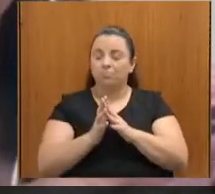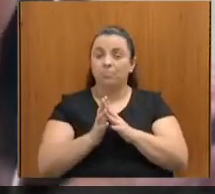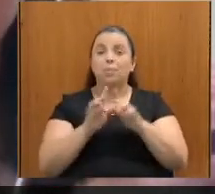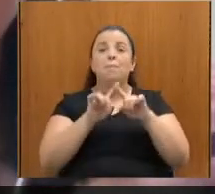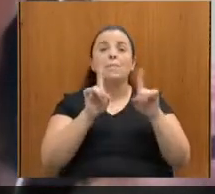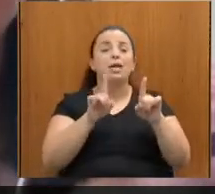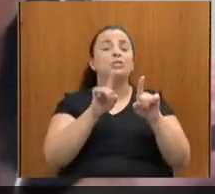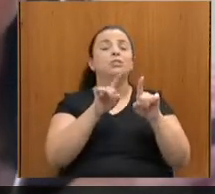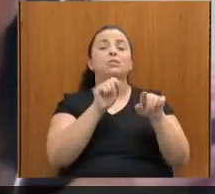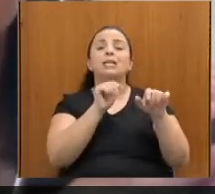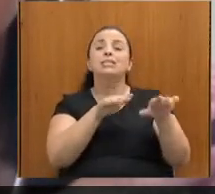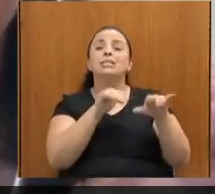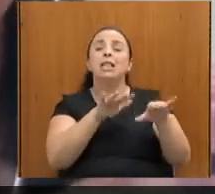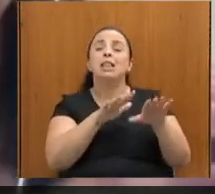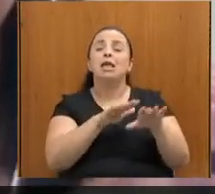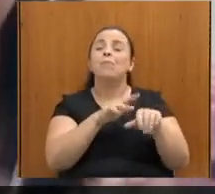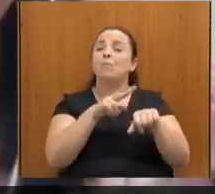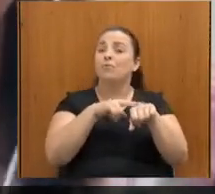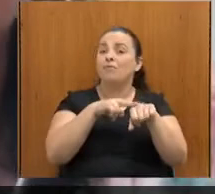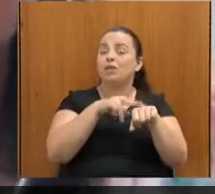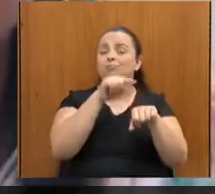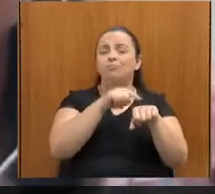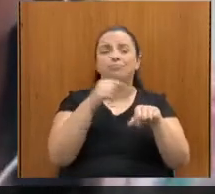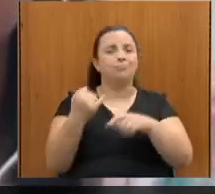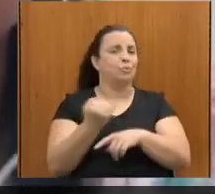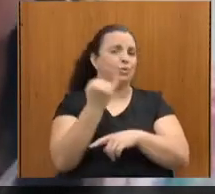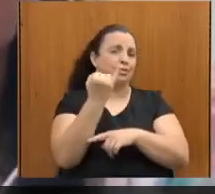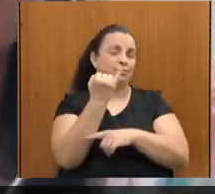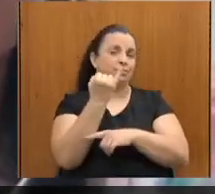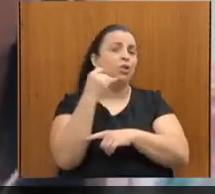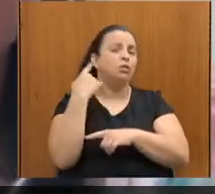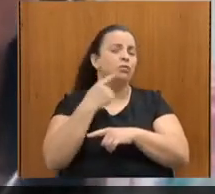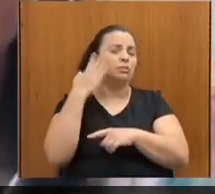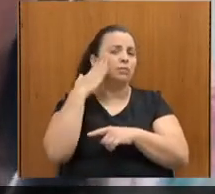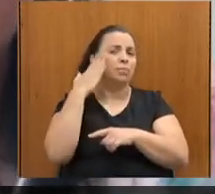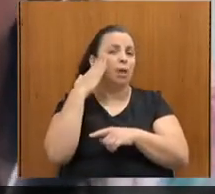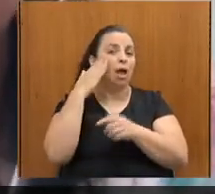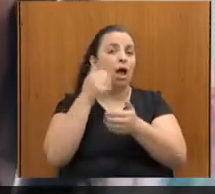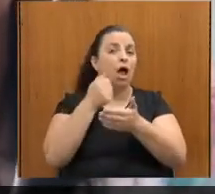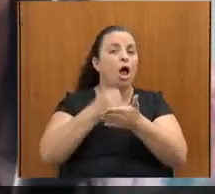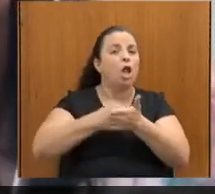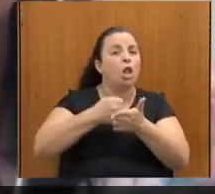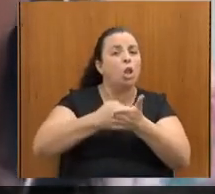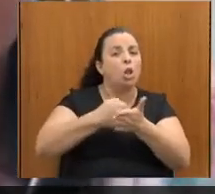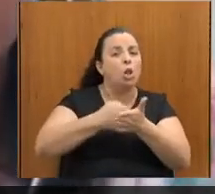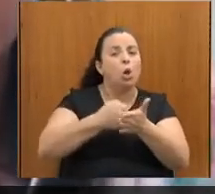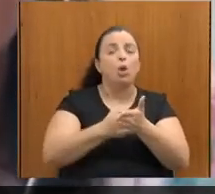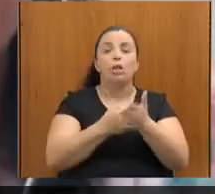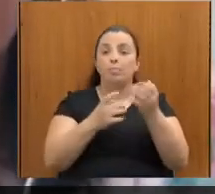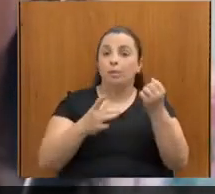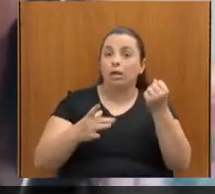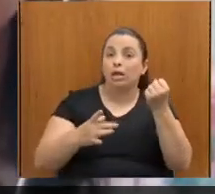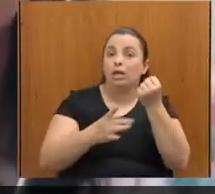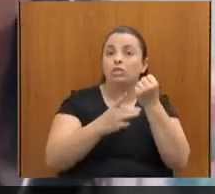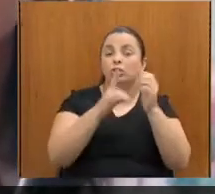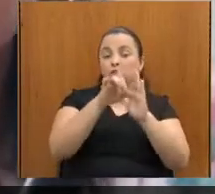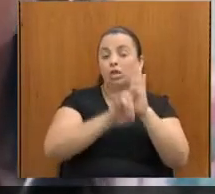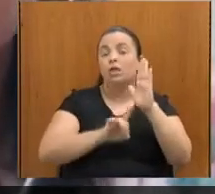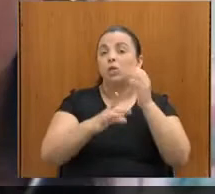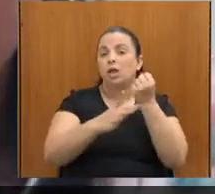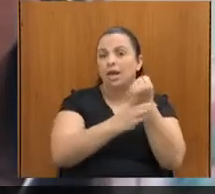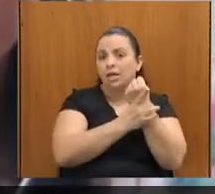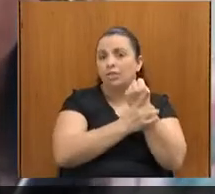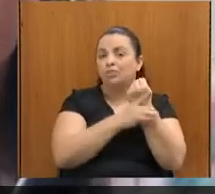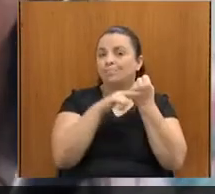sabe que a luta por garantias de direito no Brasil, ela é uma luta difícil. Eu sou assistente